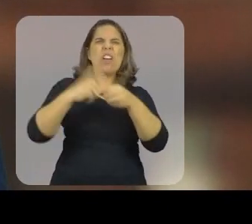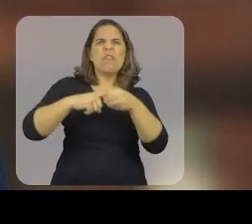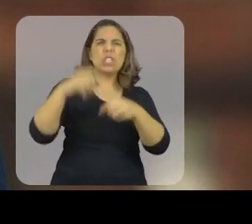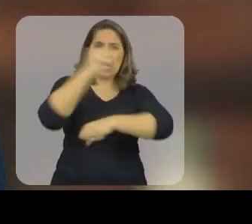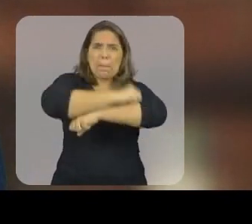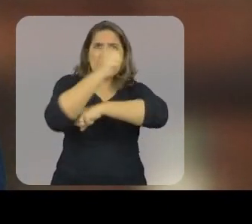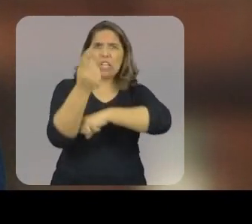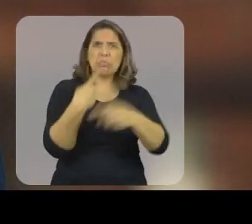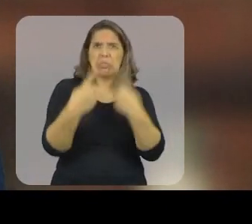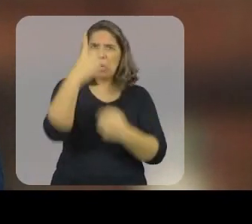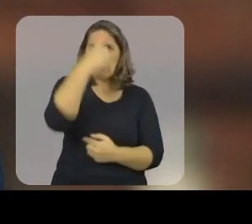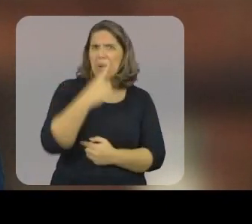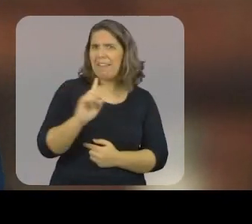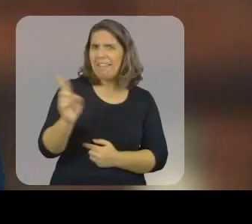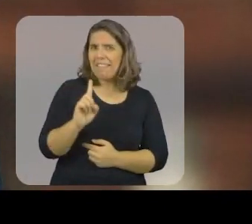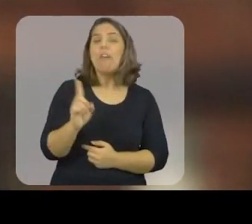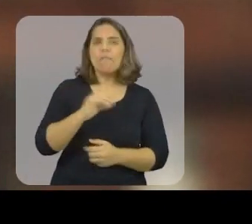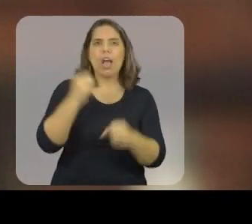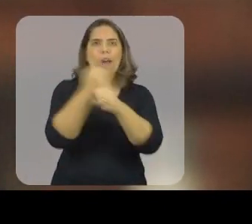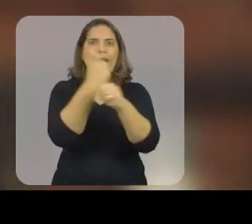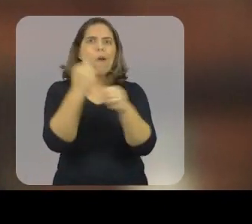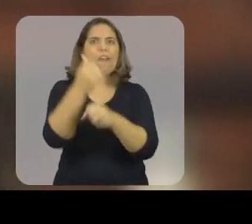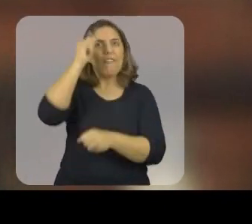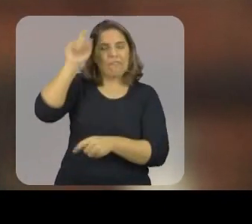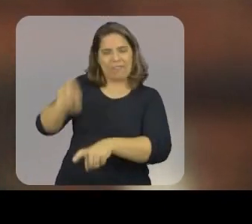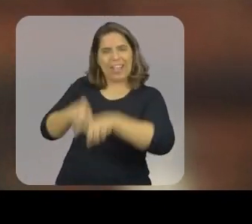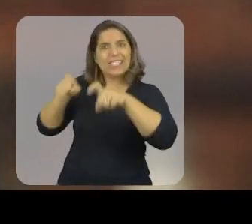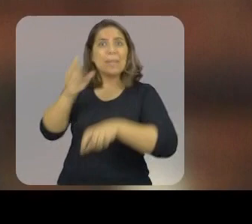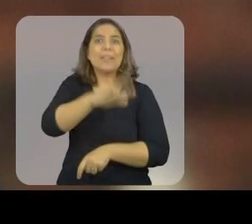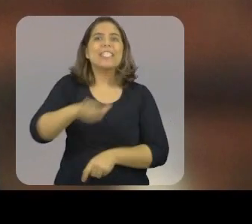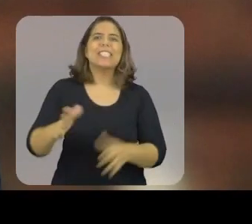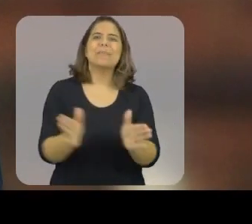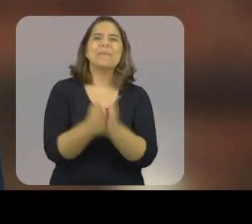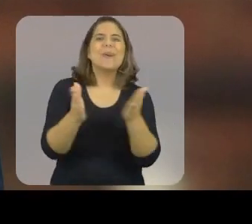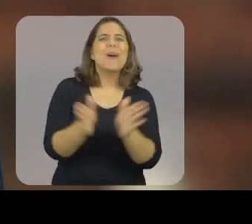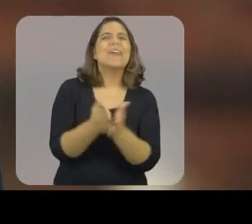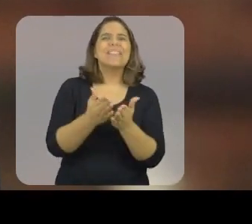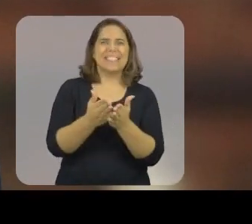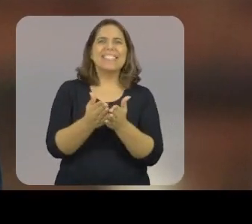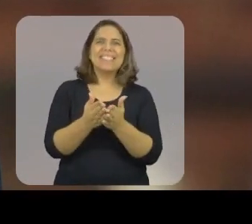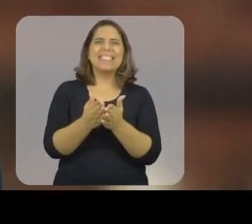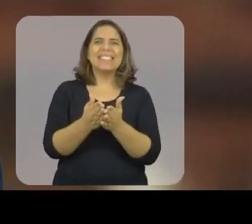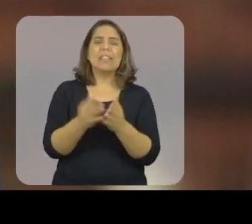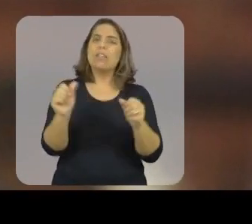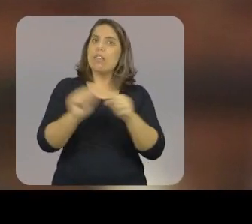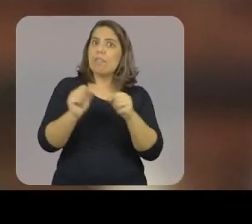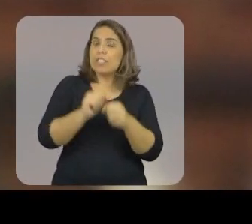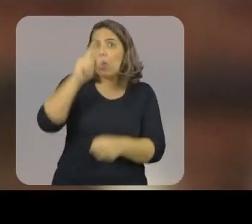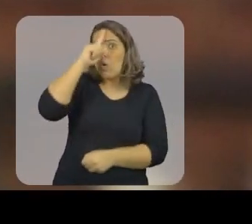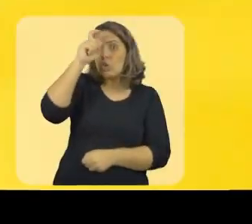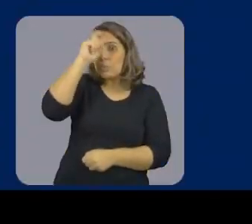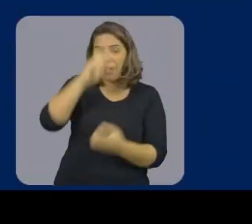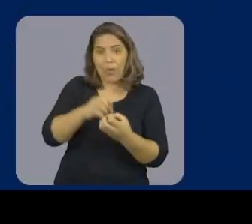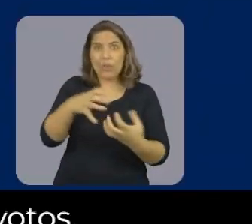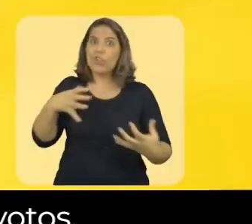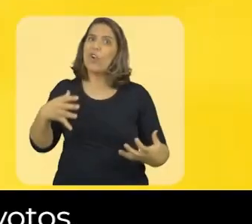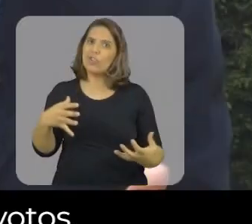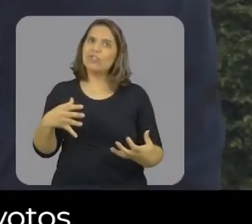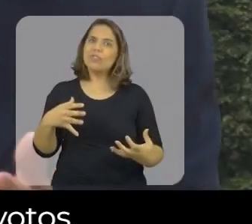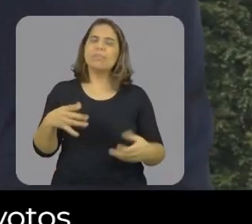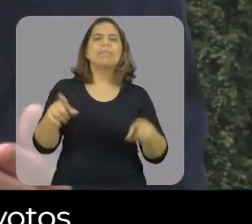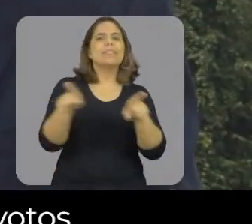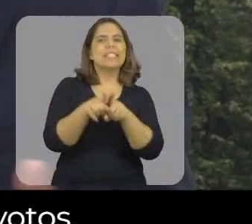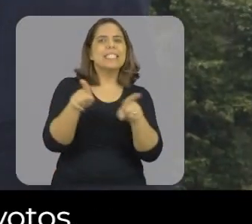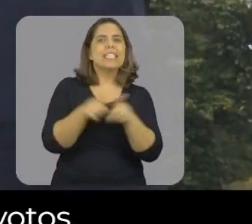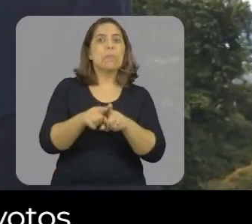dia a dia. Dia 29, escolha a vida. Vote Crivella. Vote 10. Se